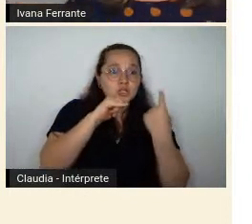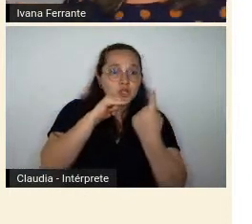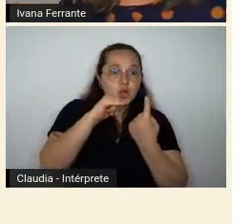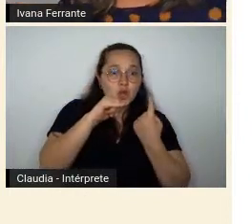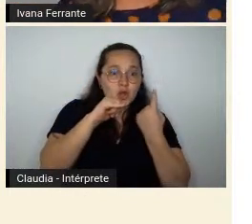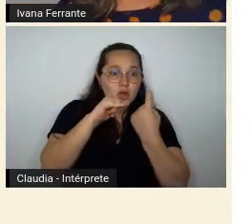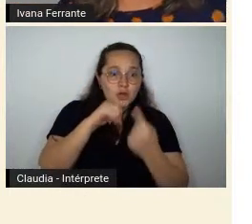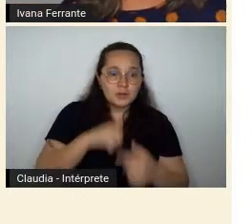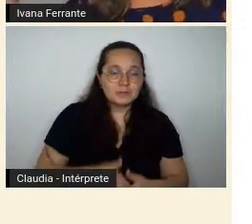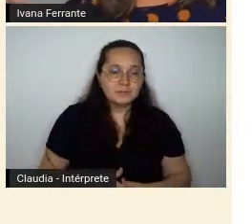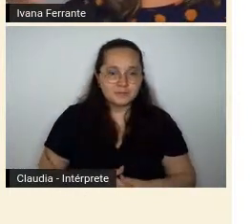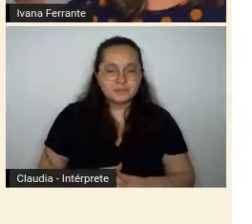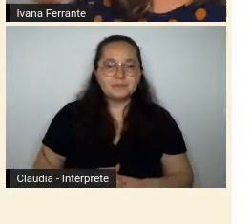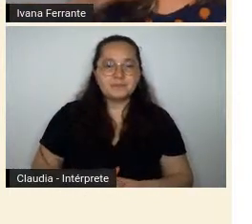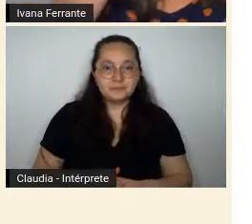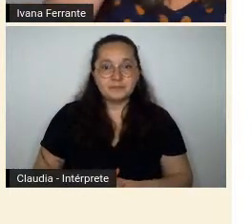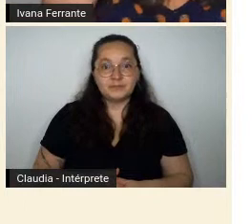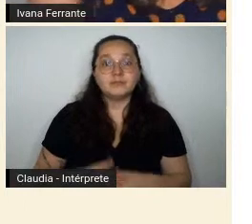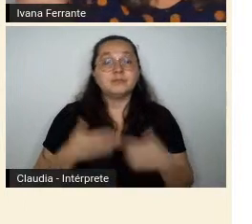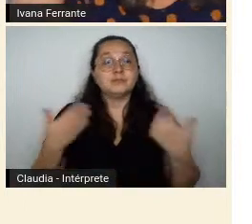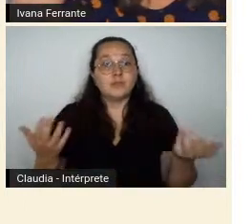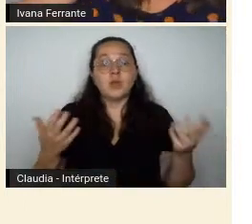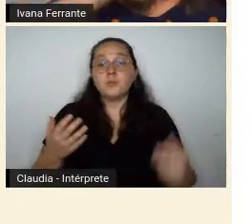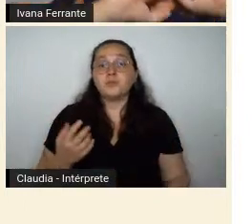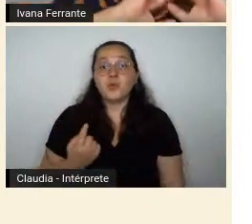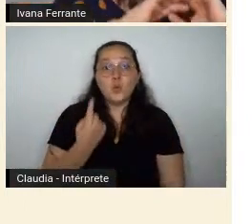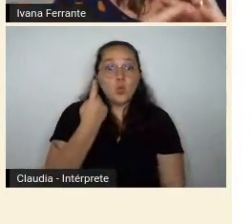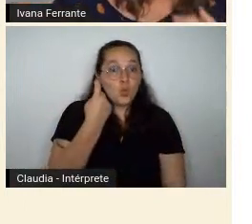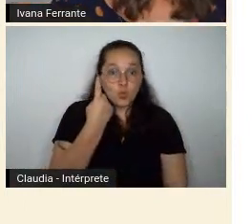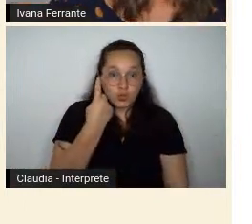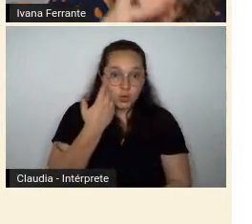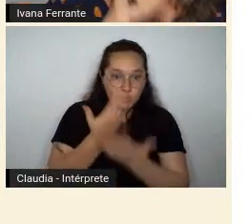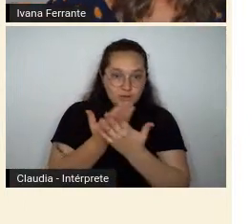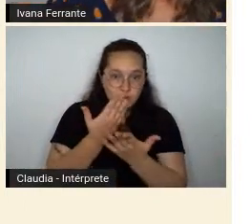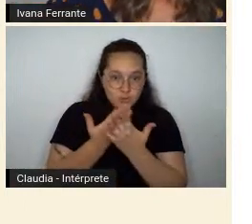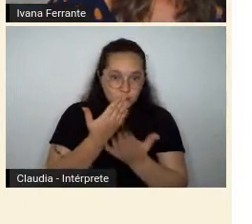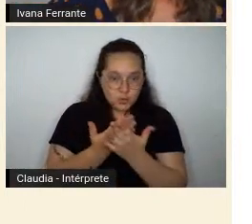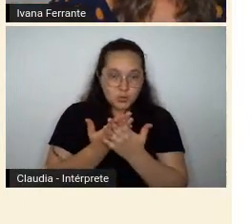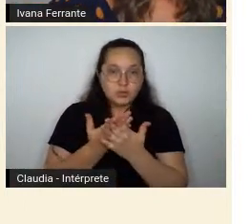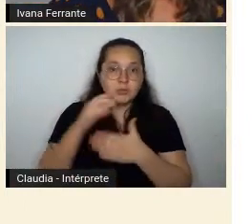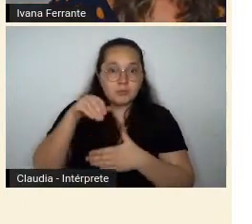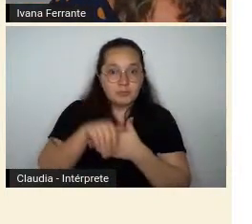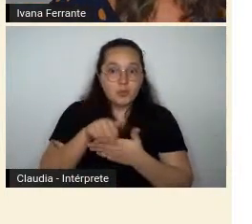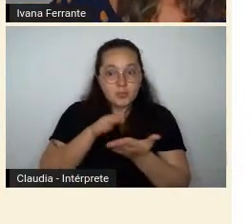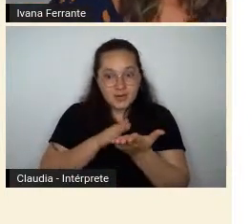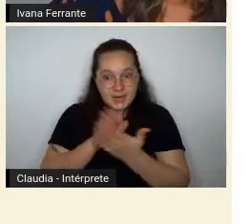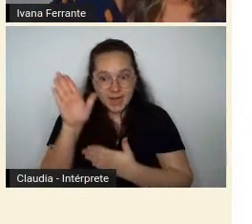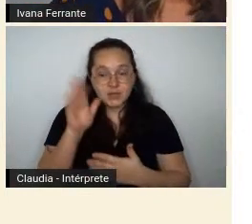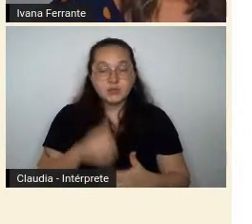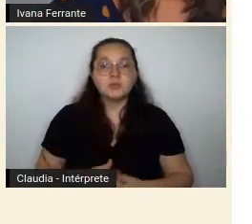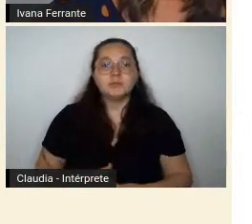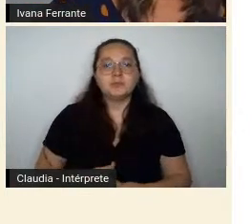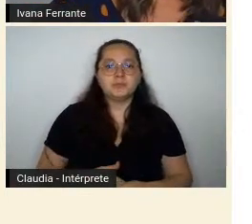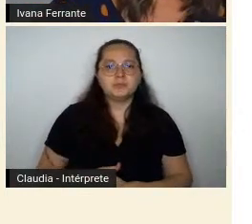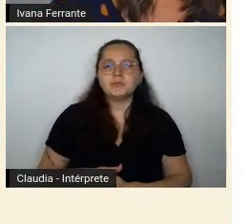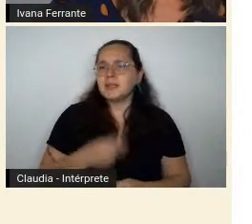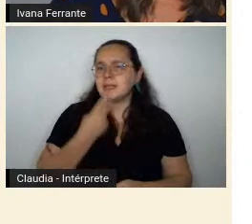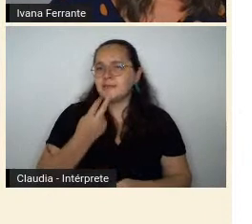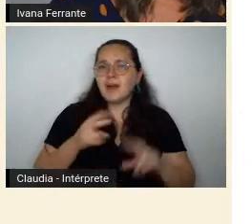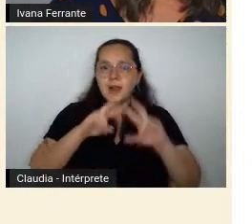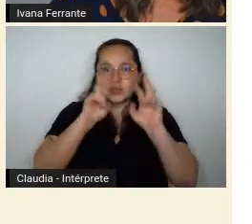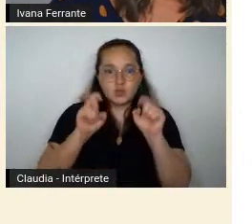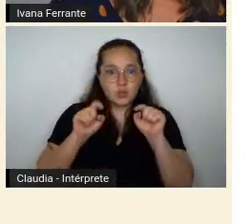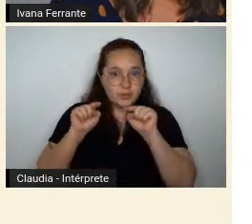único estudo publicado que menciona o Agenor Barbosa